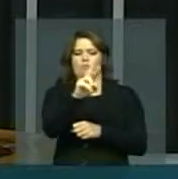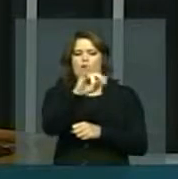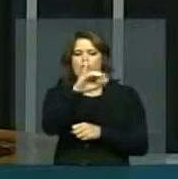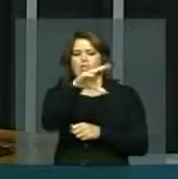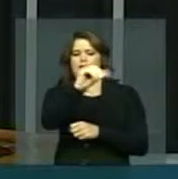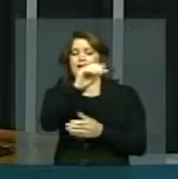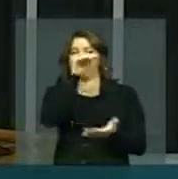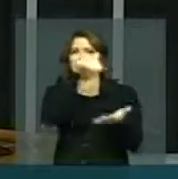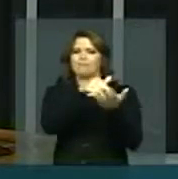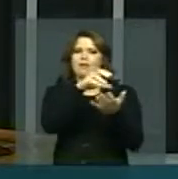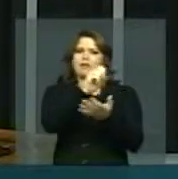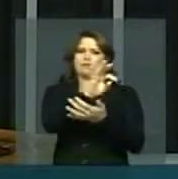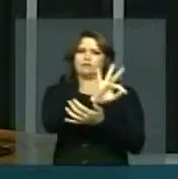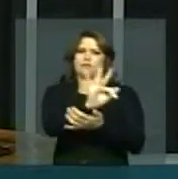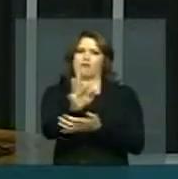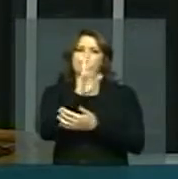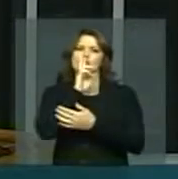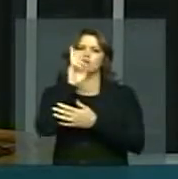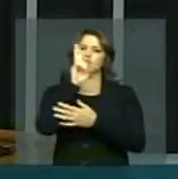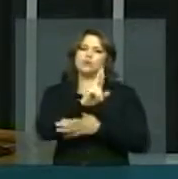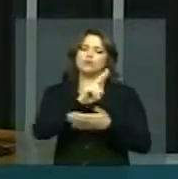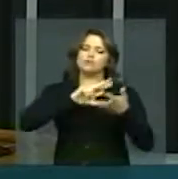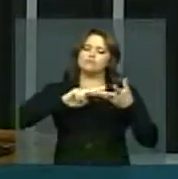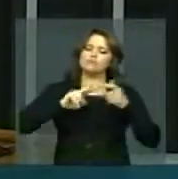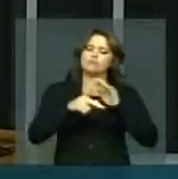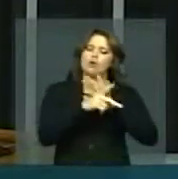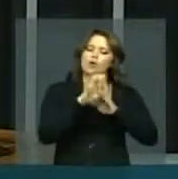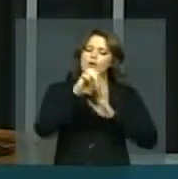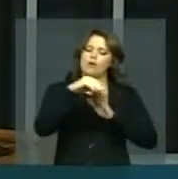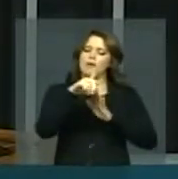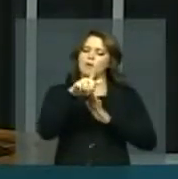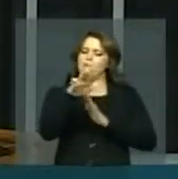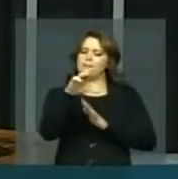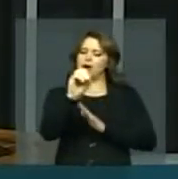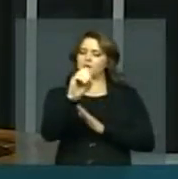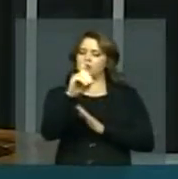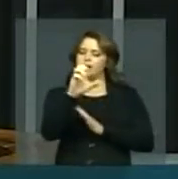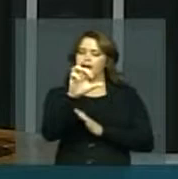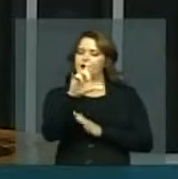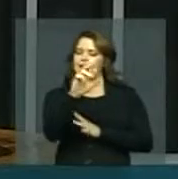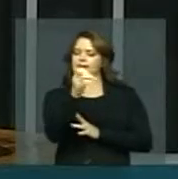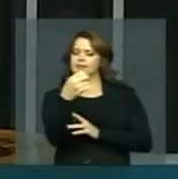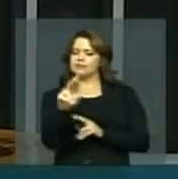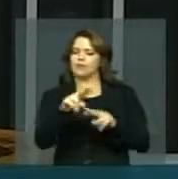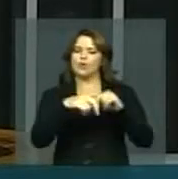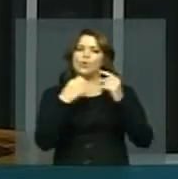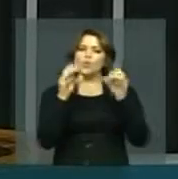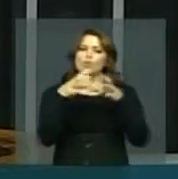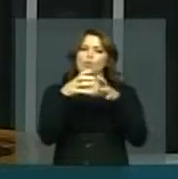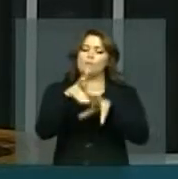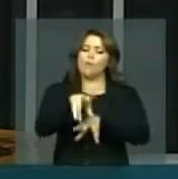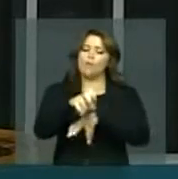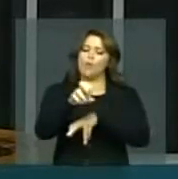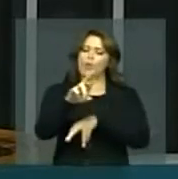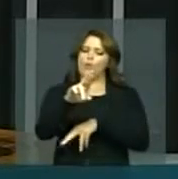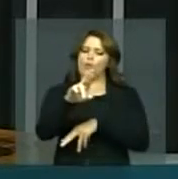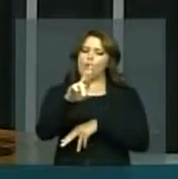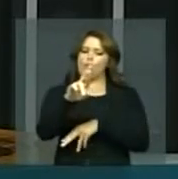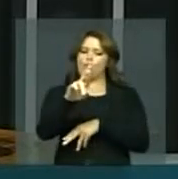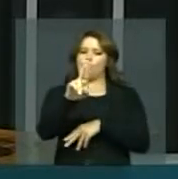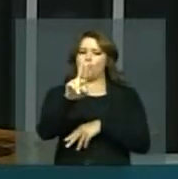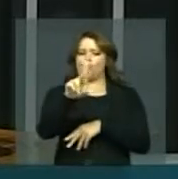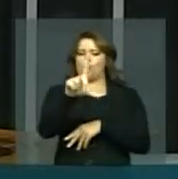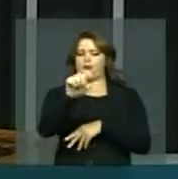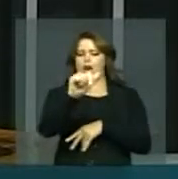Supremo julgue os embargos de declaração e a bancada ruralista queria que a